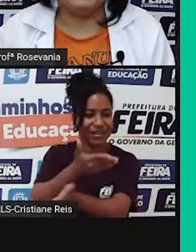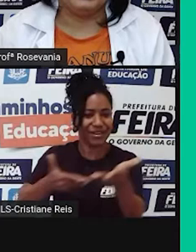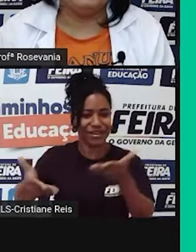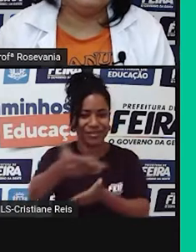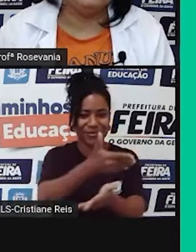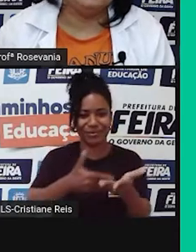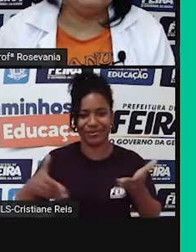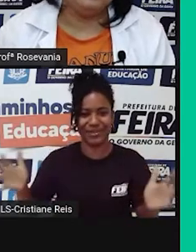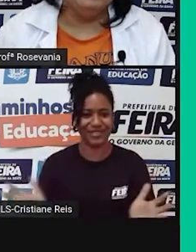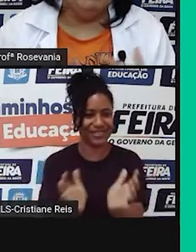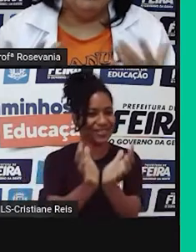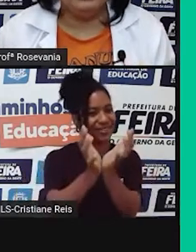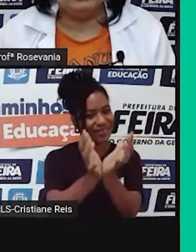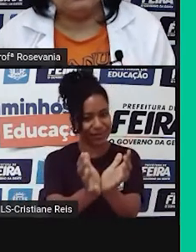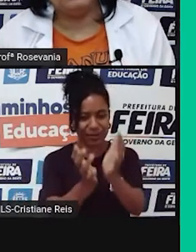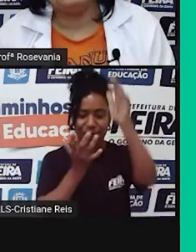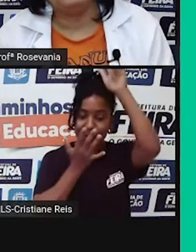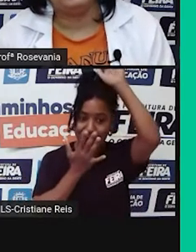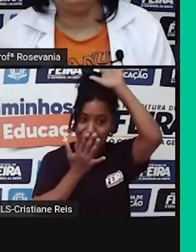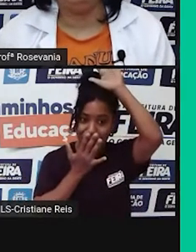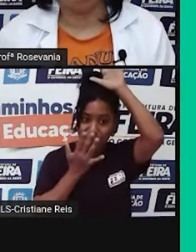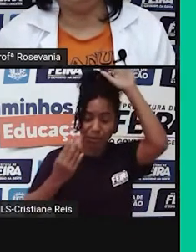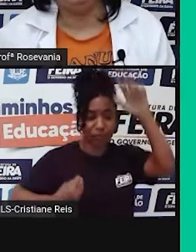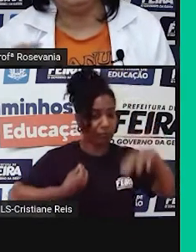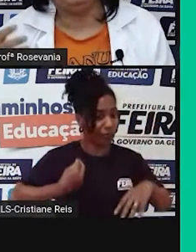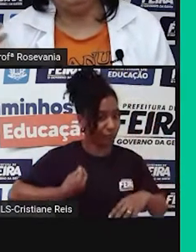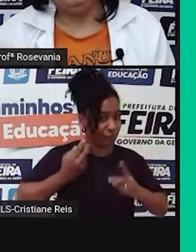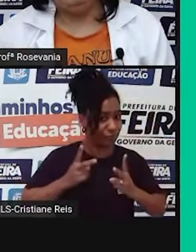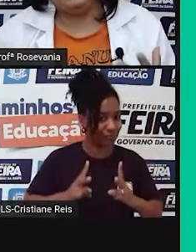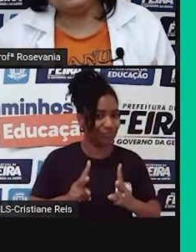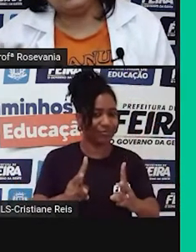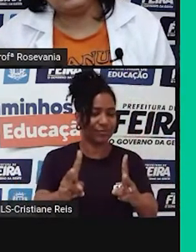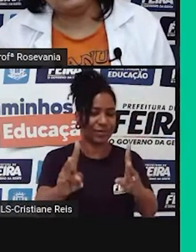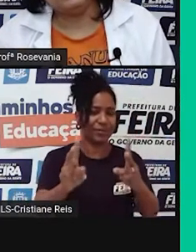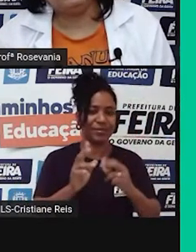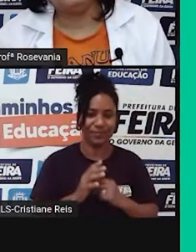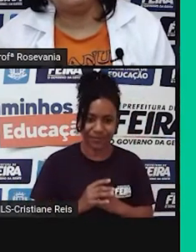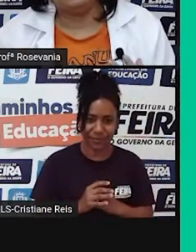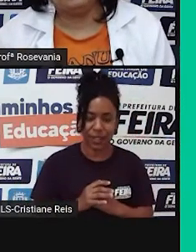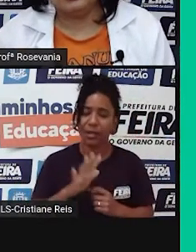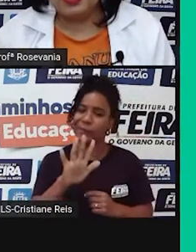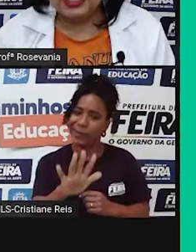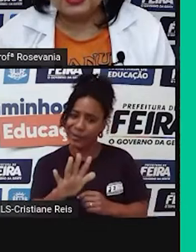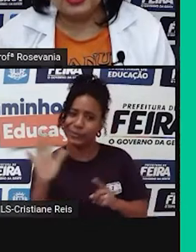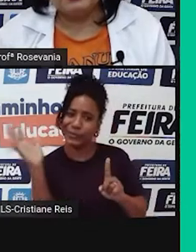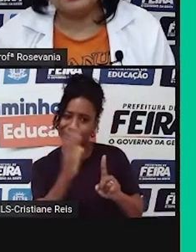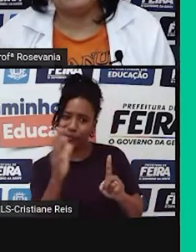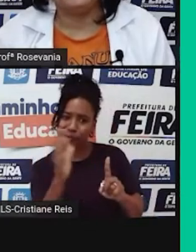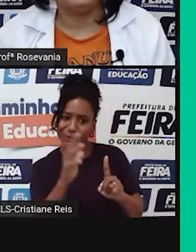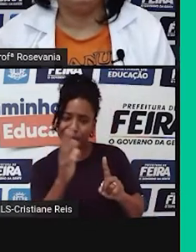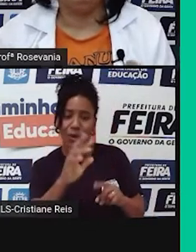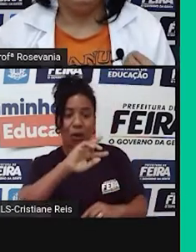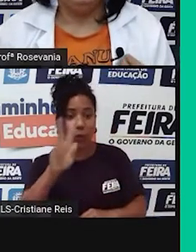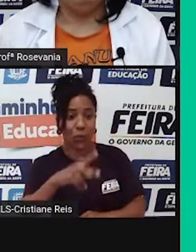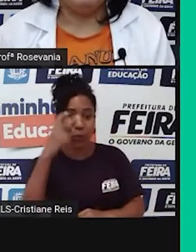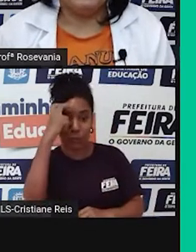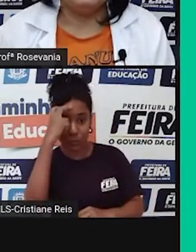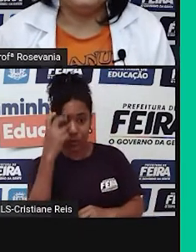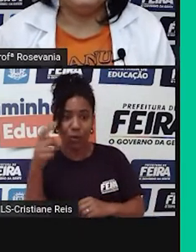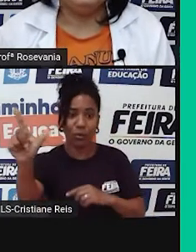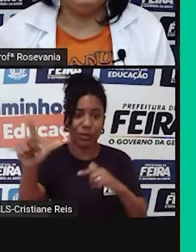É claro que já foi muito influenciada, né, pelas outras culturas, porque o nosso país é miscigenado,